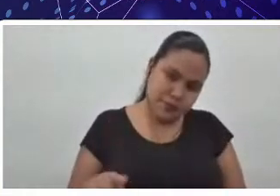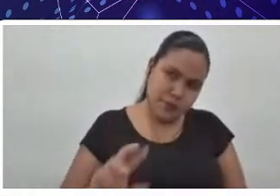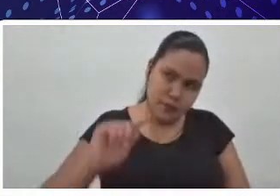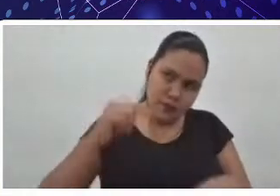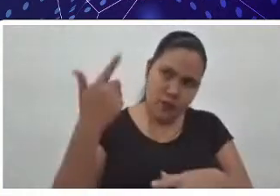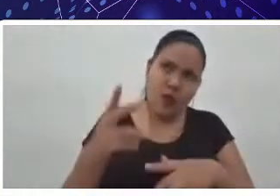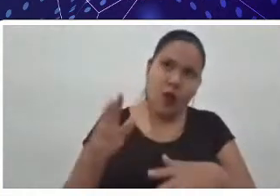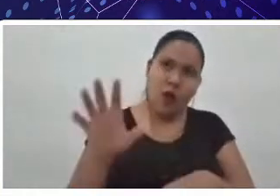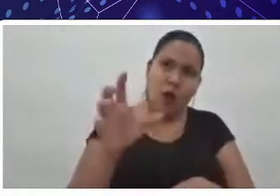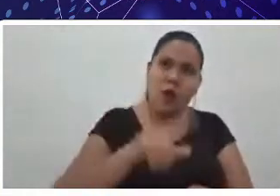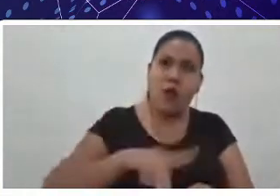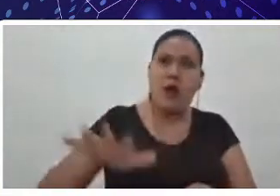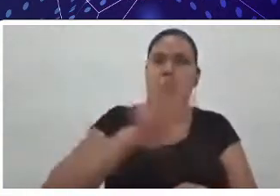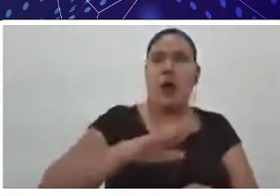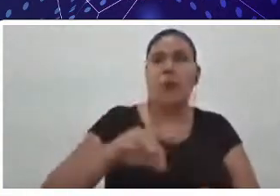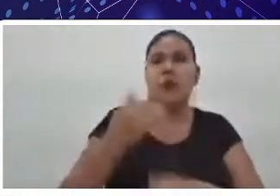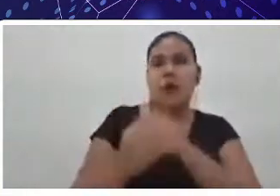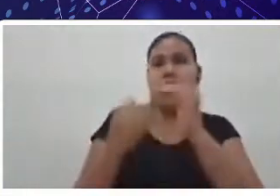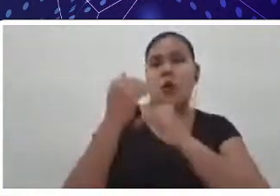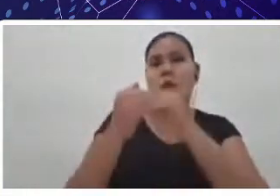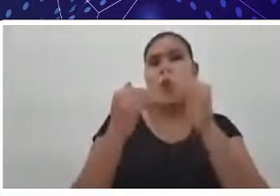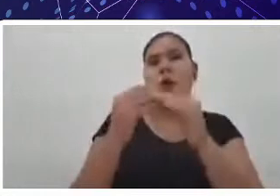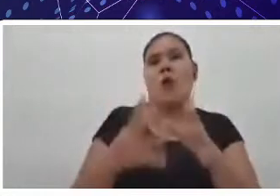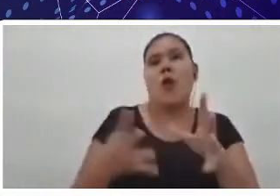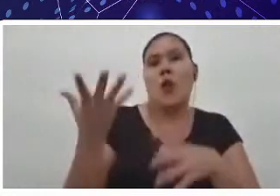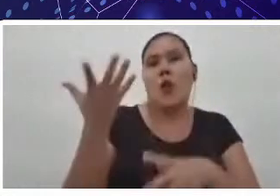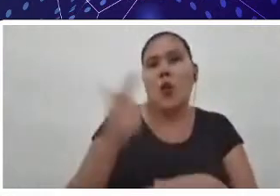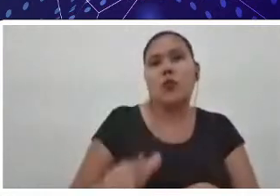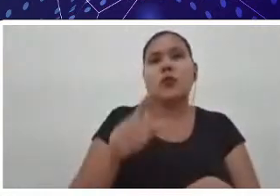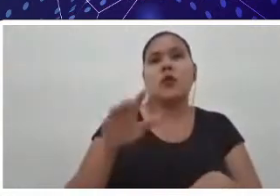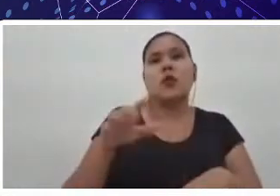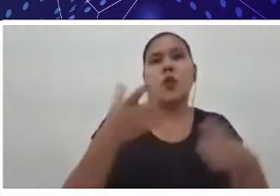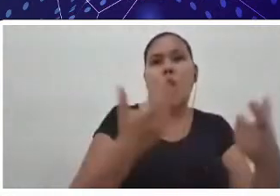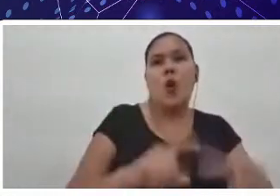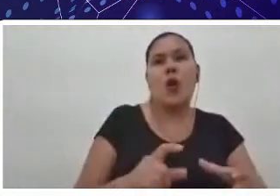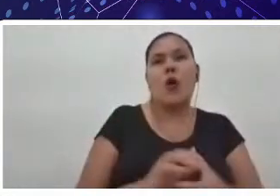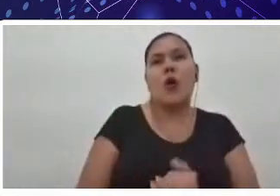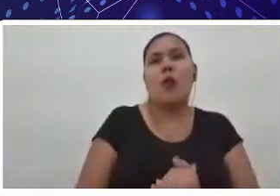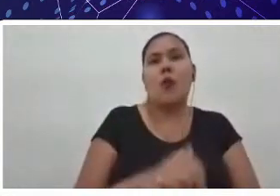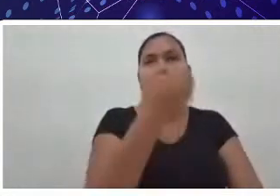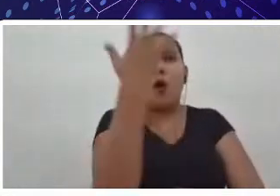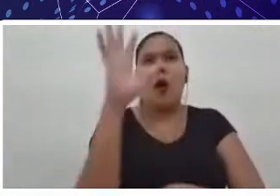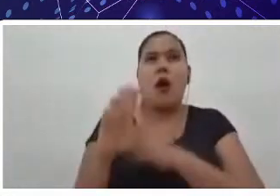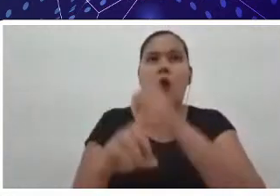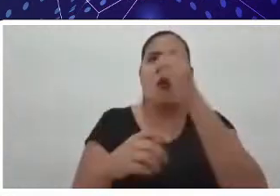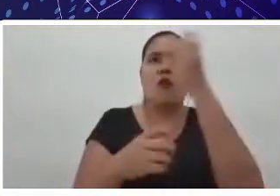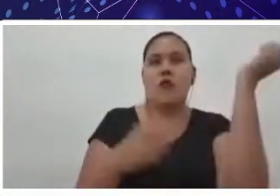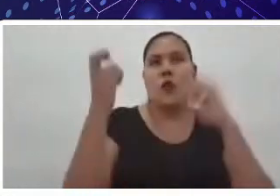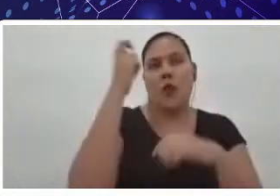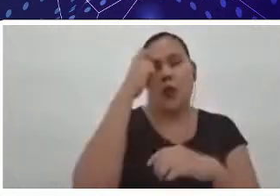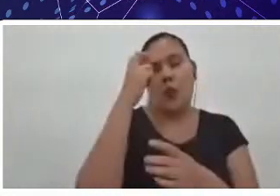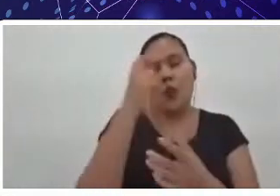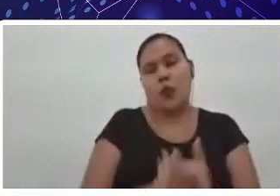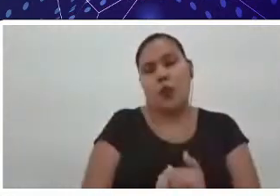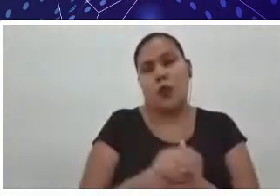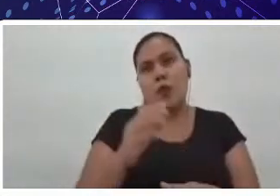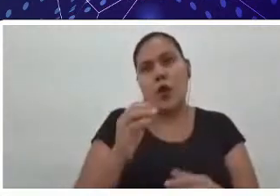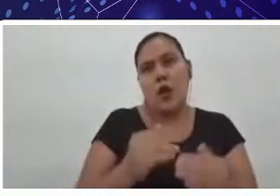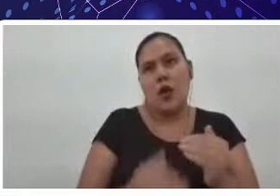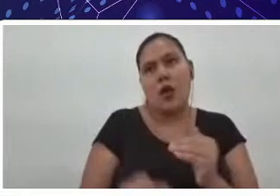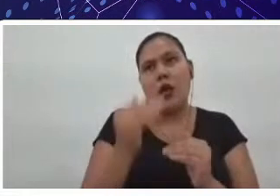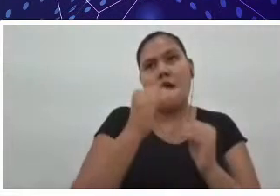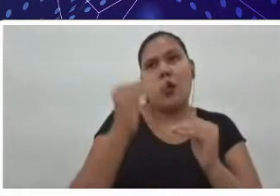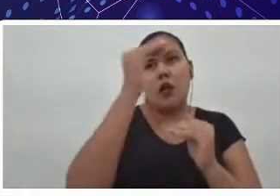ganhando espaço como avicultura, que vem crescendo dia a dia, hoje, no frigorífico que se encontra em